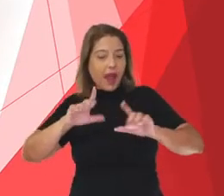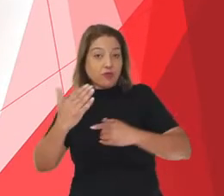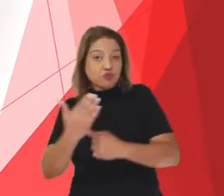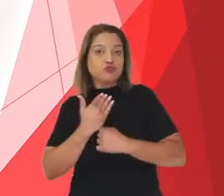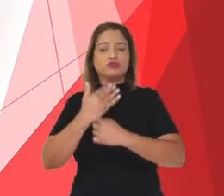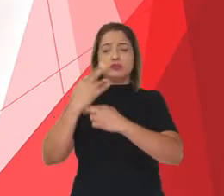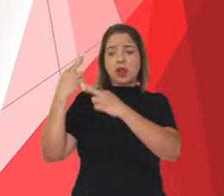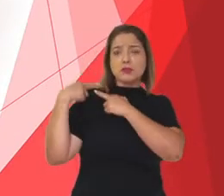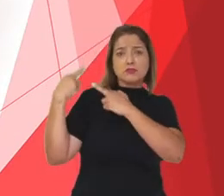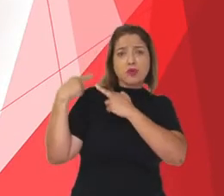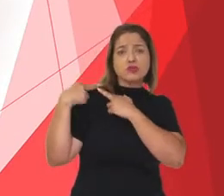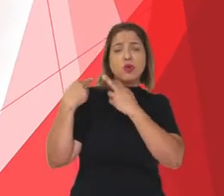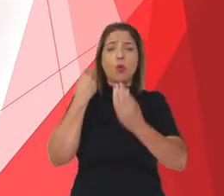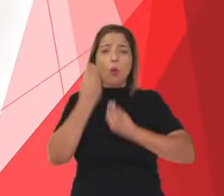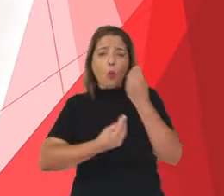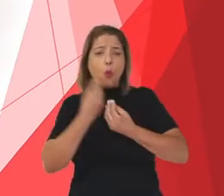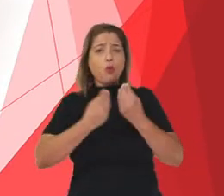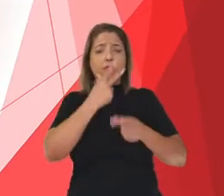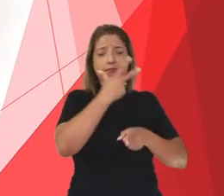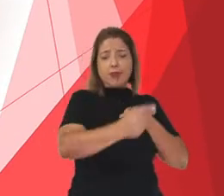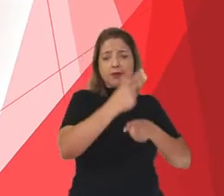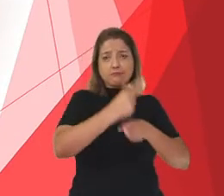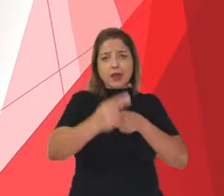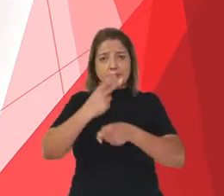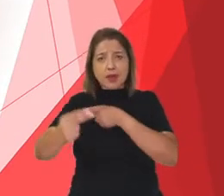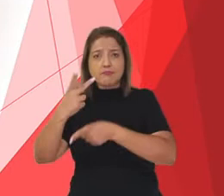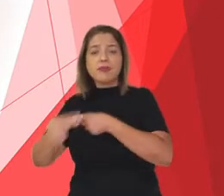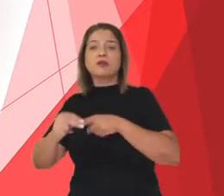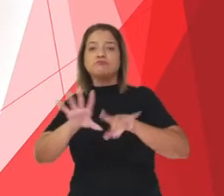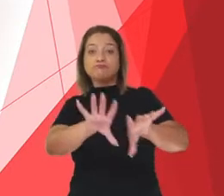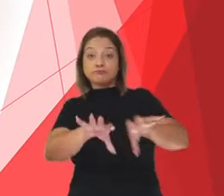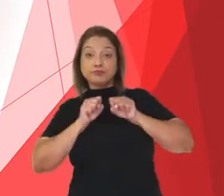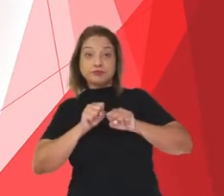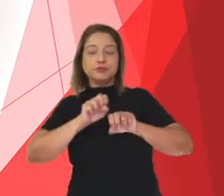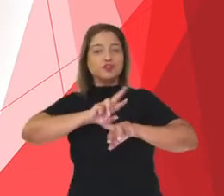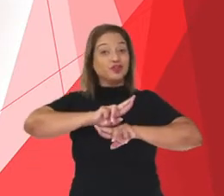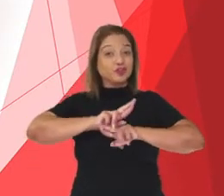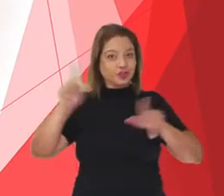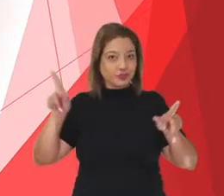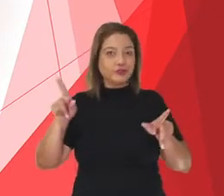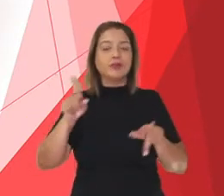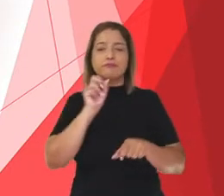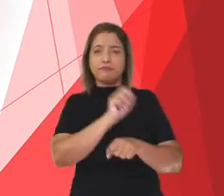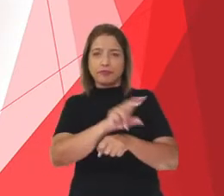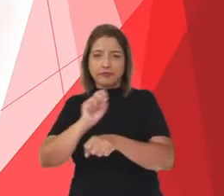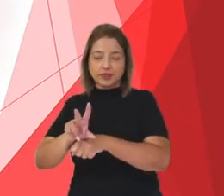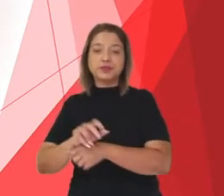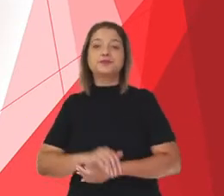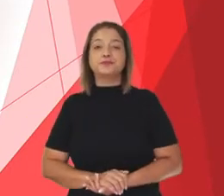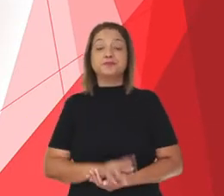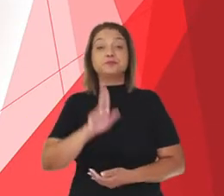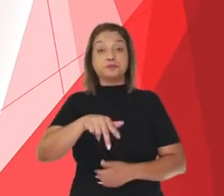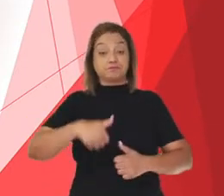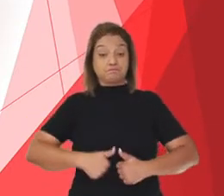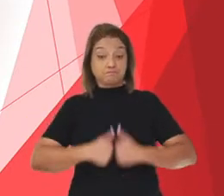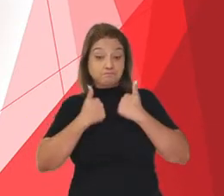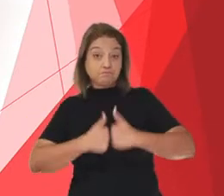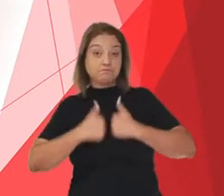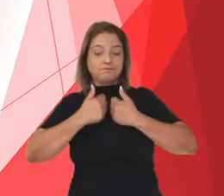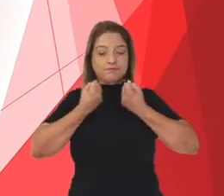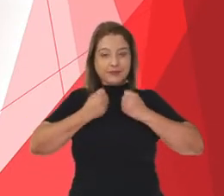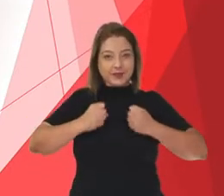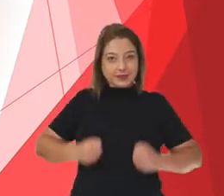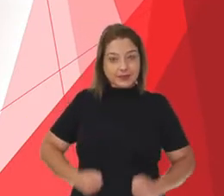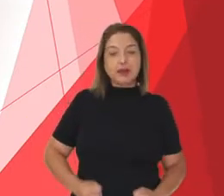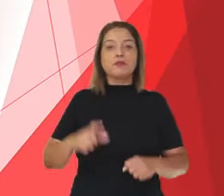combater esses micro-organismos invasores, como nós dissemos. O sistema imunológico constitui-se de